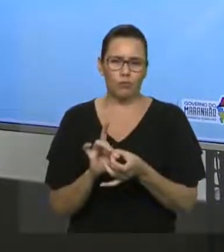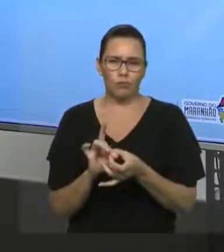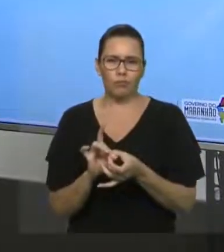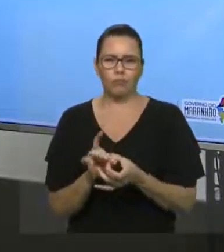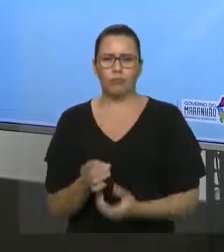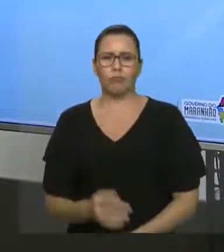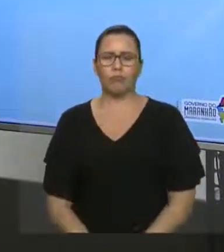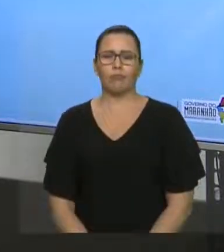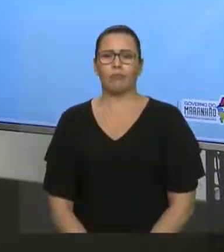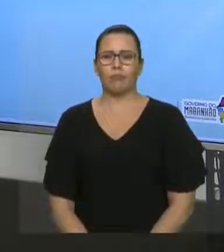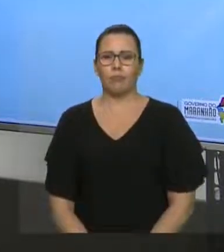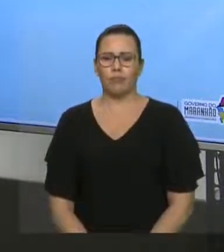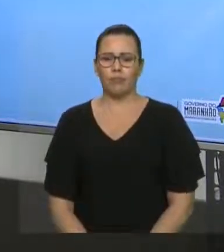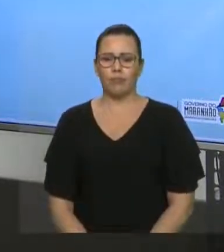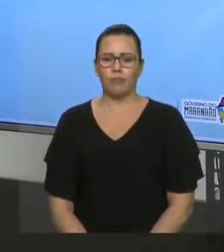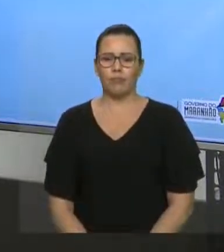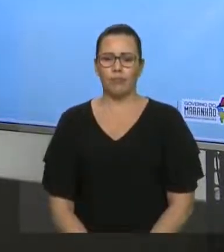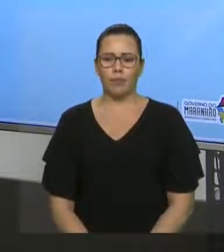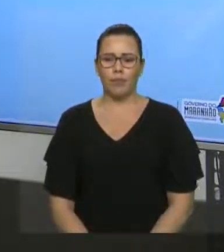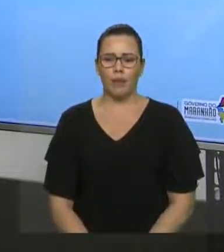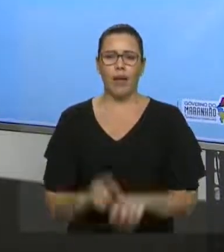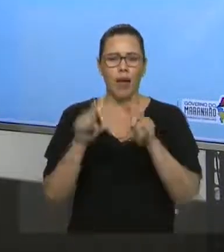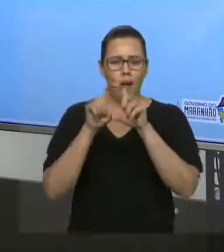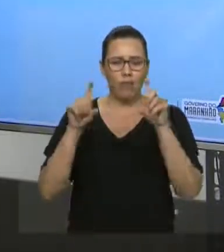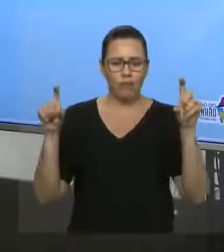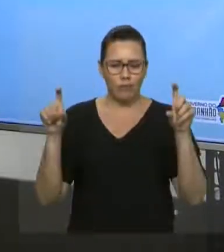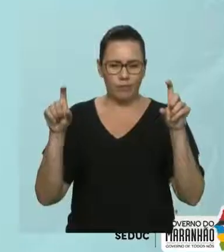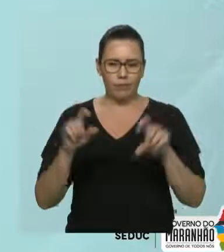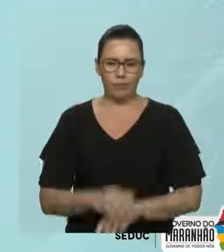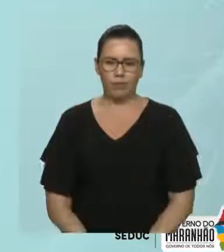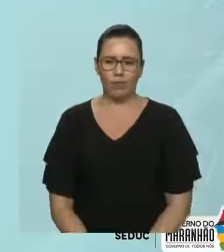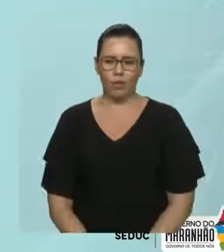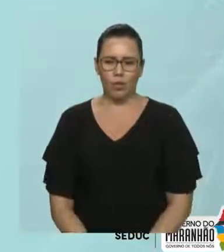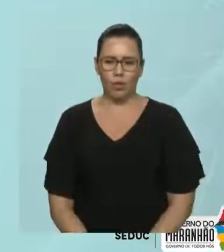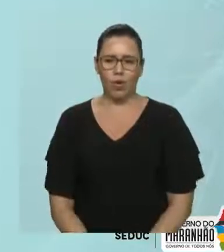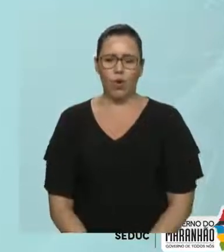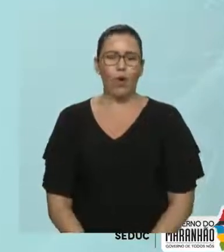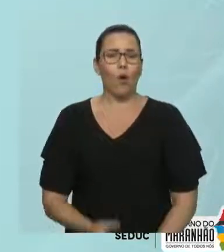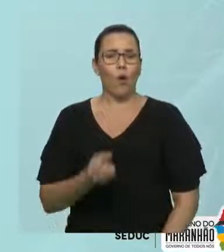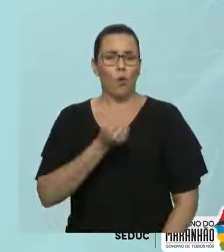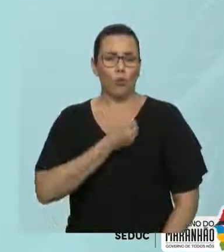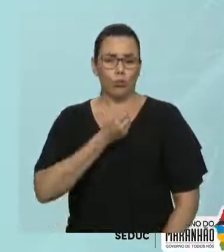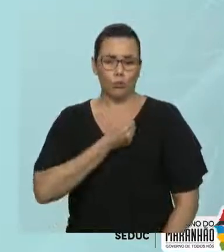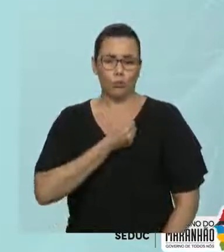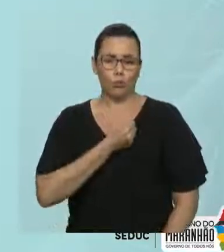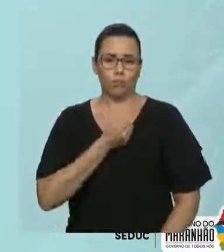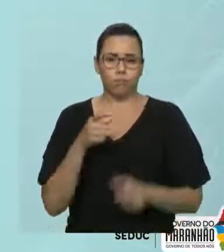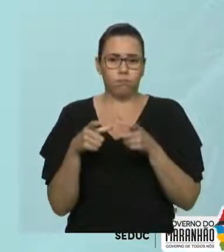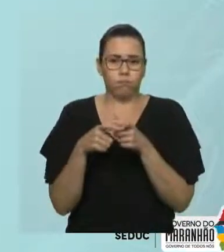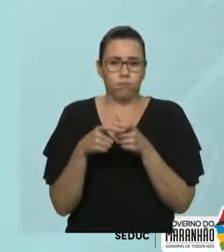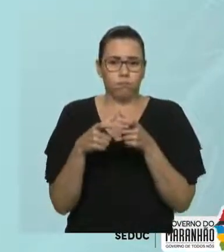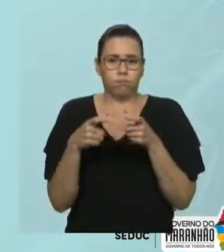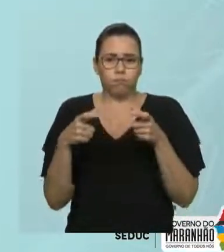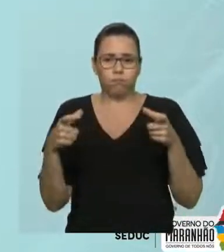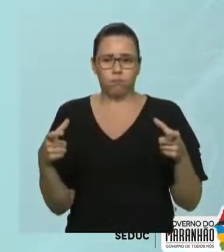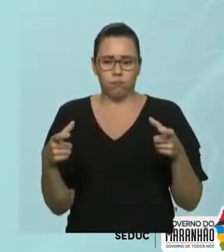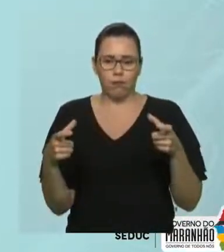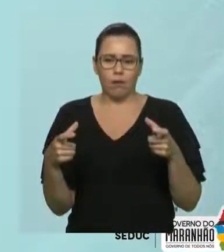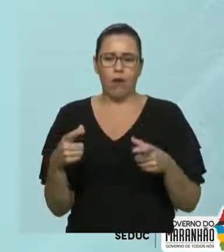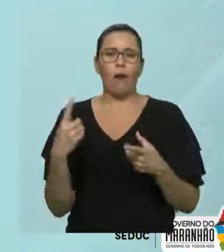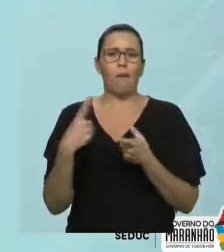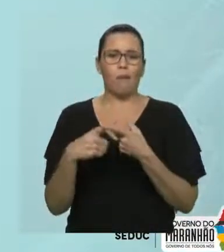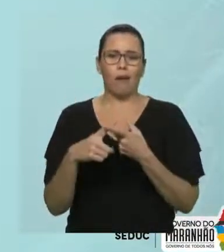um exemplo aí. A frase diz assim, o número de casos cresceu porque muitos não